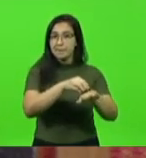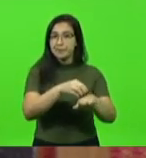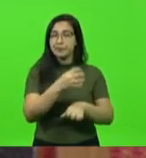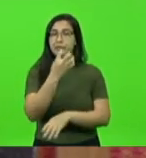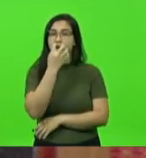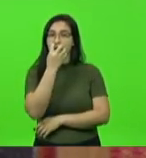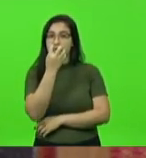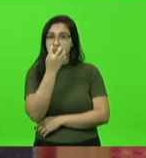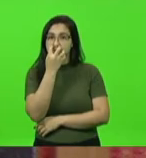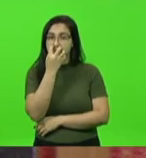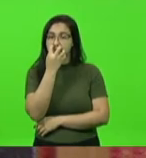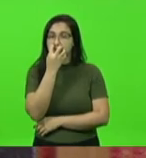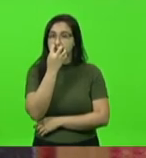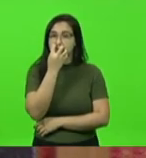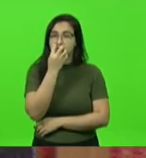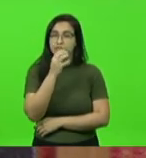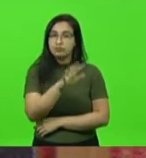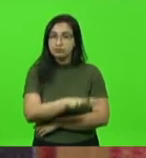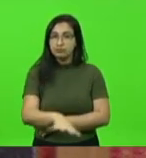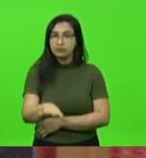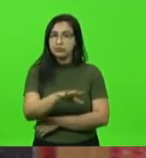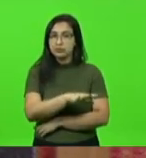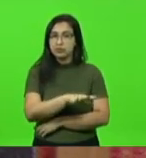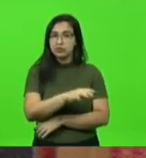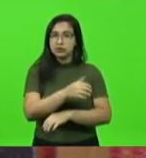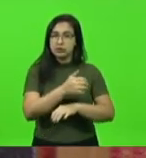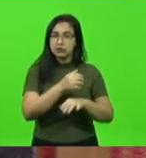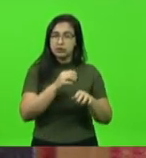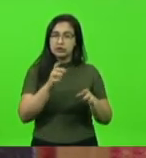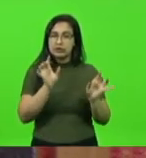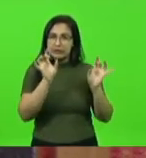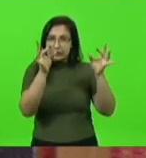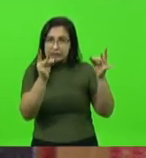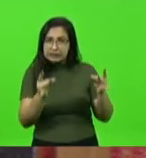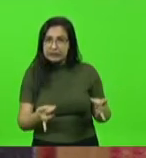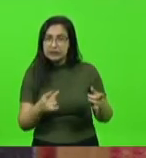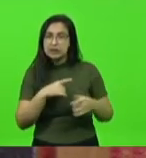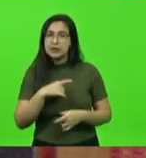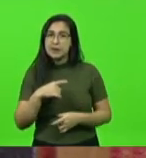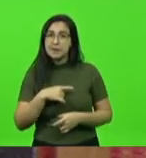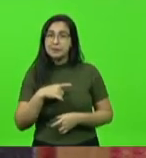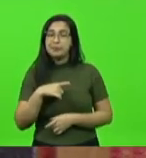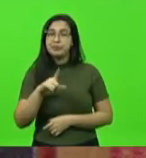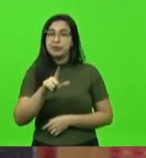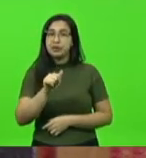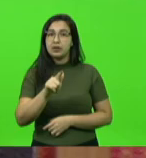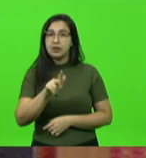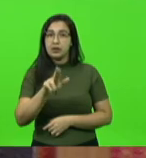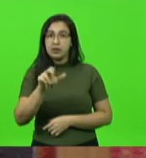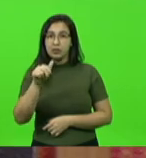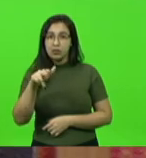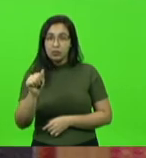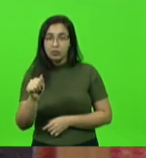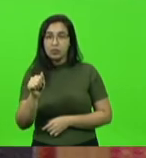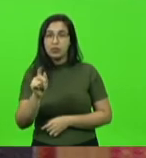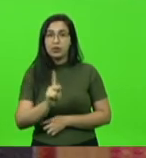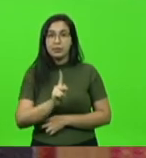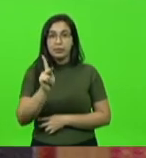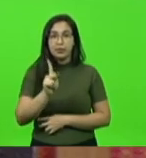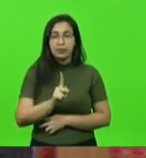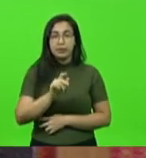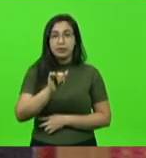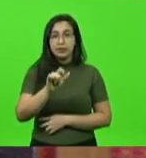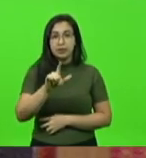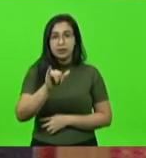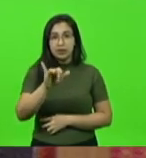os áreas especializadas Laguna Palmitos Iriniópolis Porto